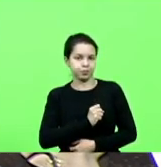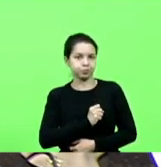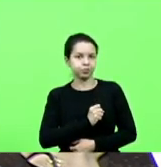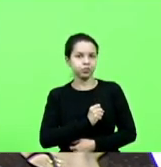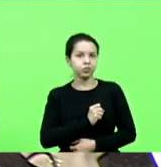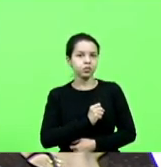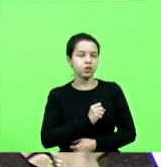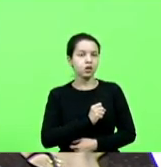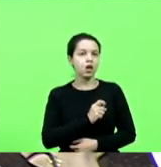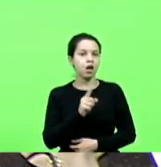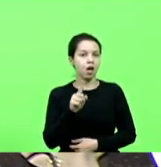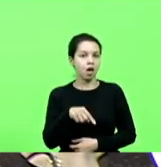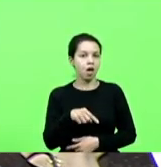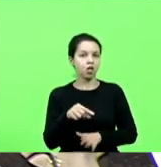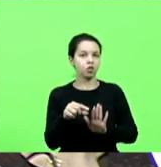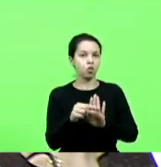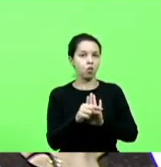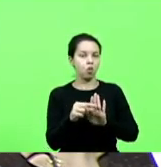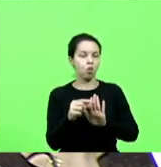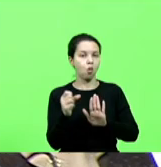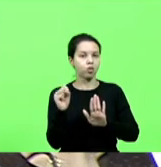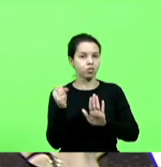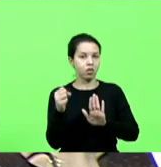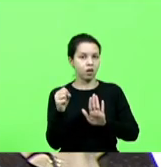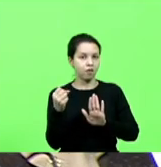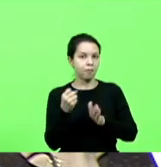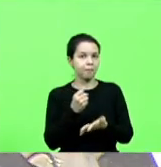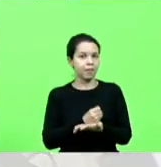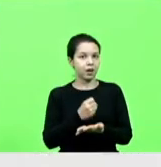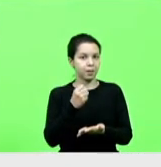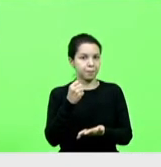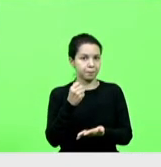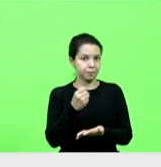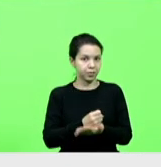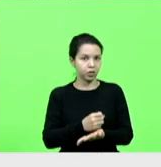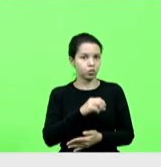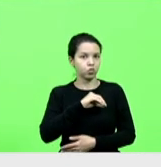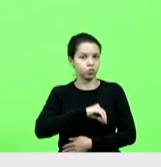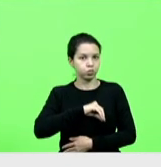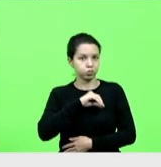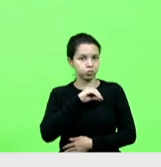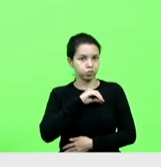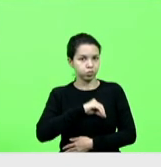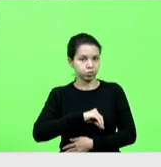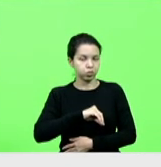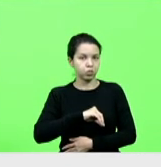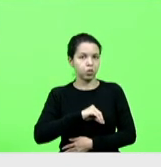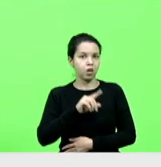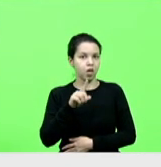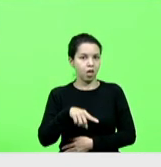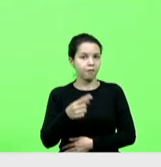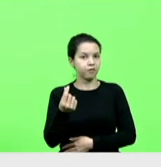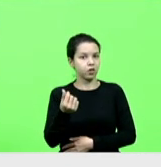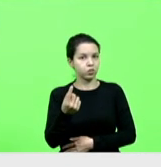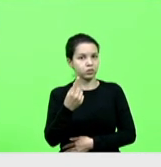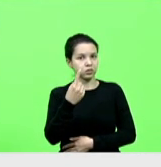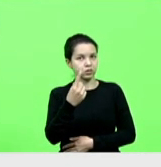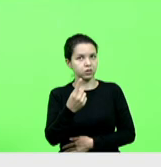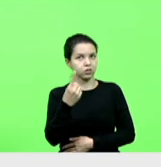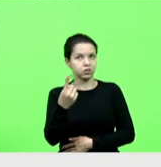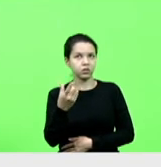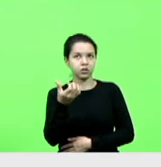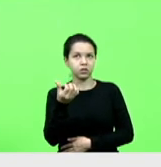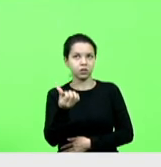oitava, o valor pagamento reajuste, que seria num valor de R 116